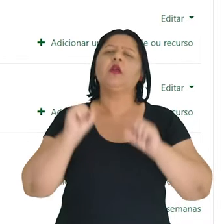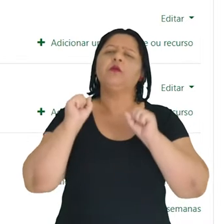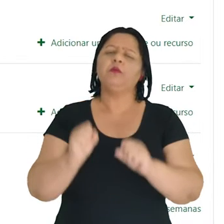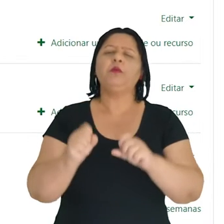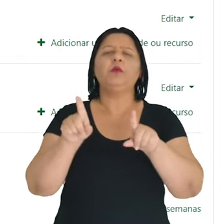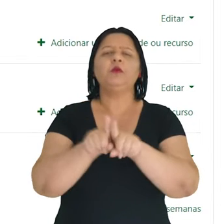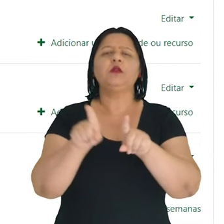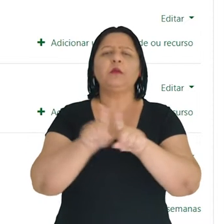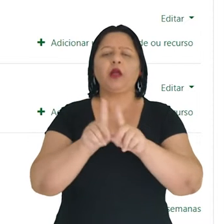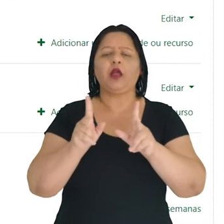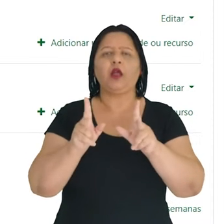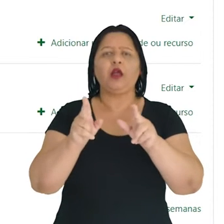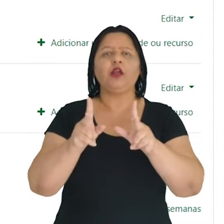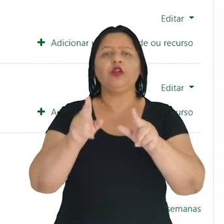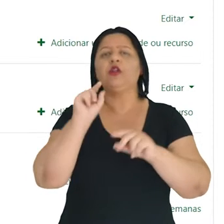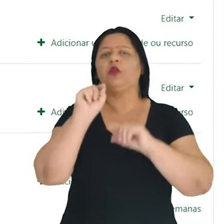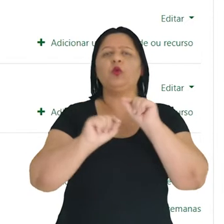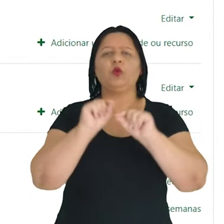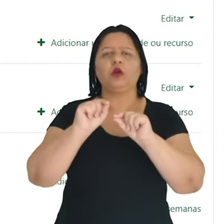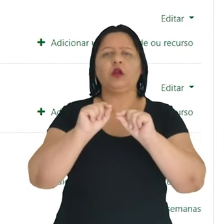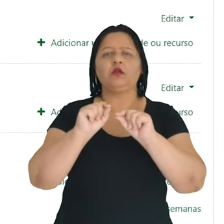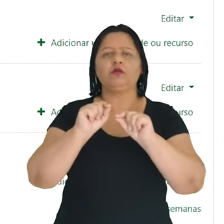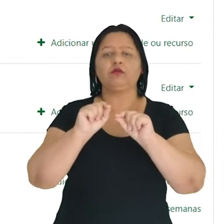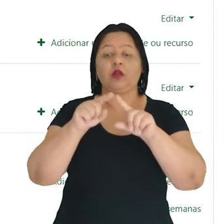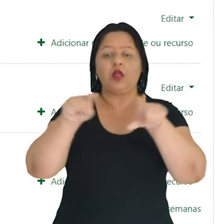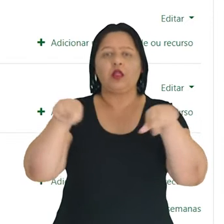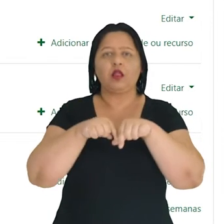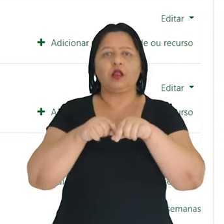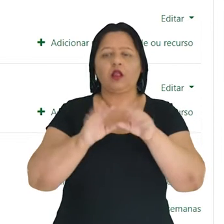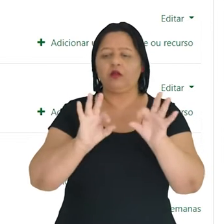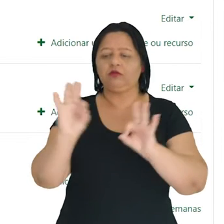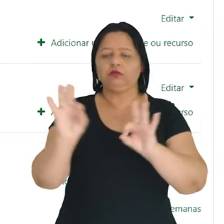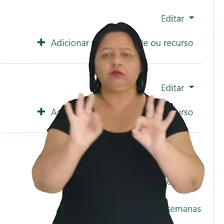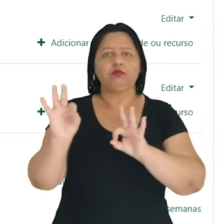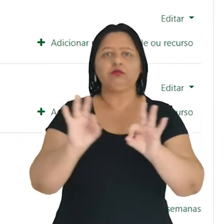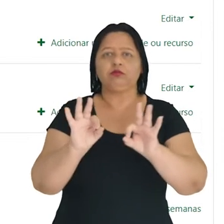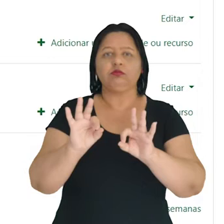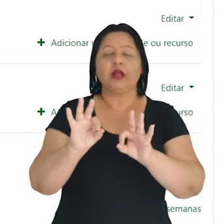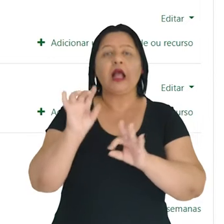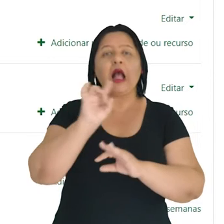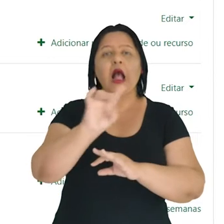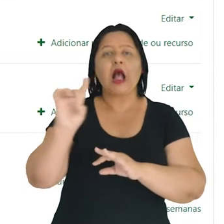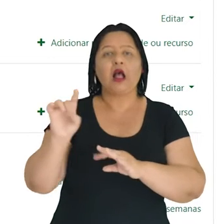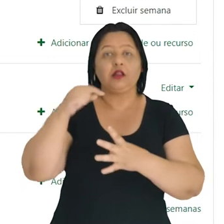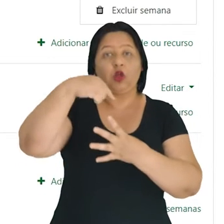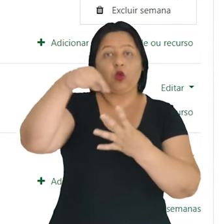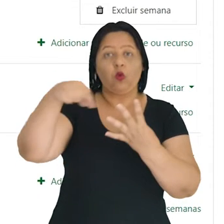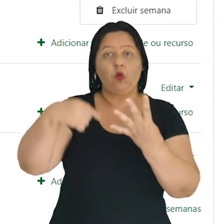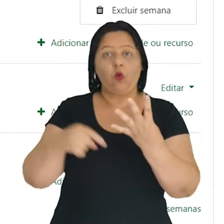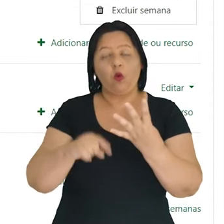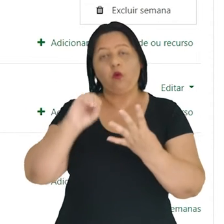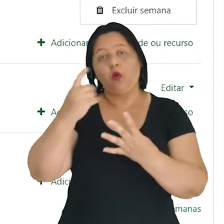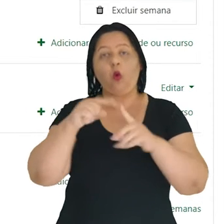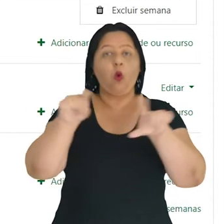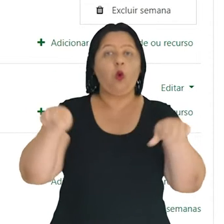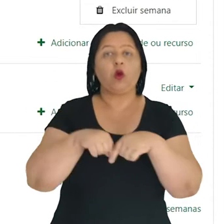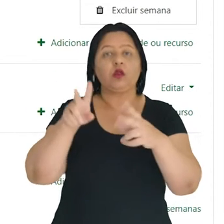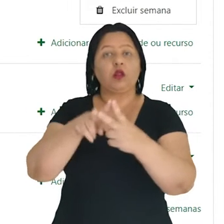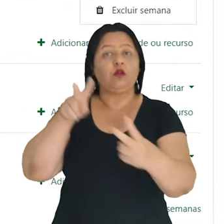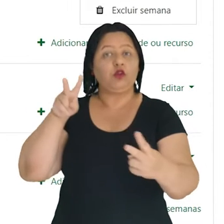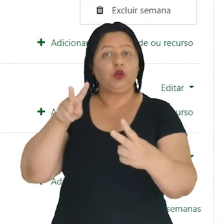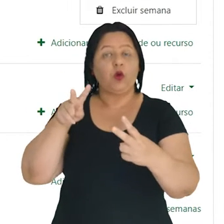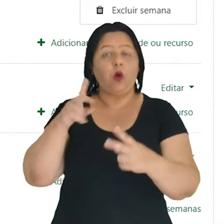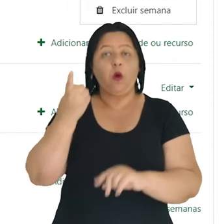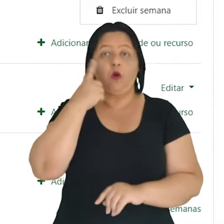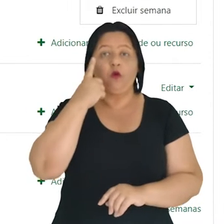Podemos também editar essa sessão inicial de cada tópico ou da sala virtual. E aí